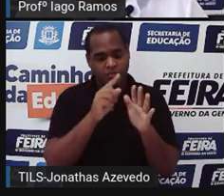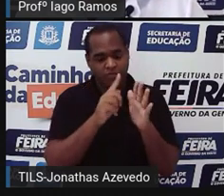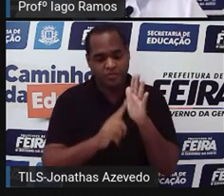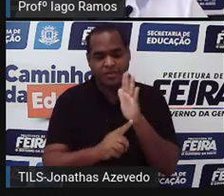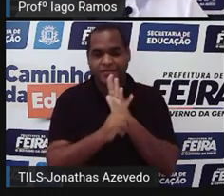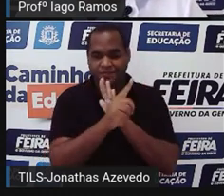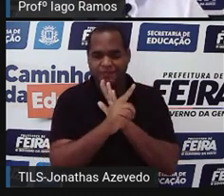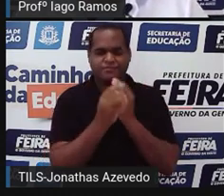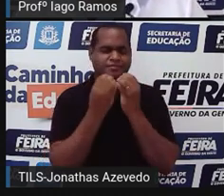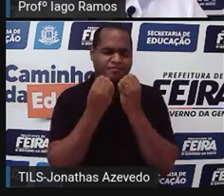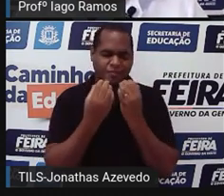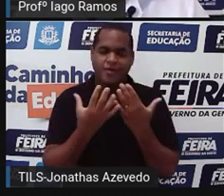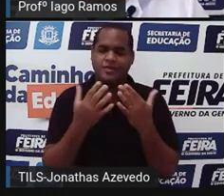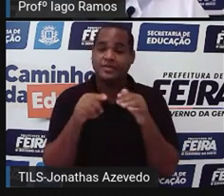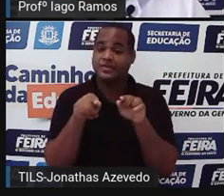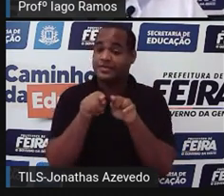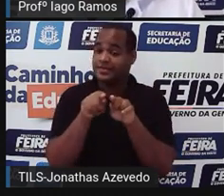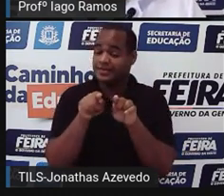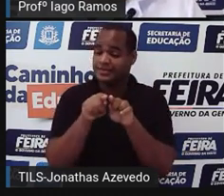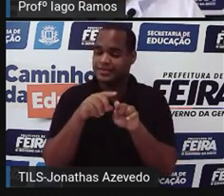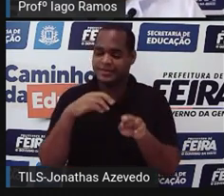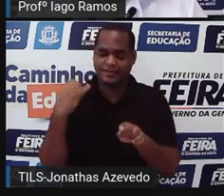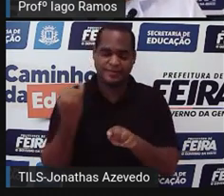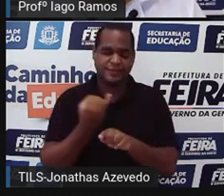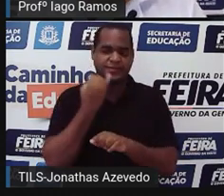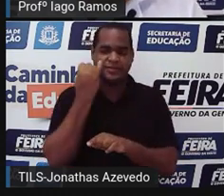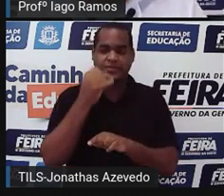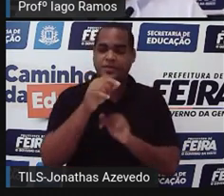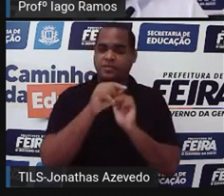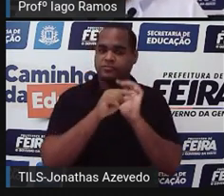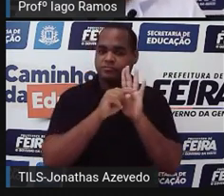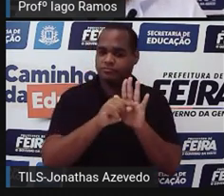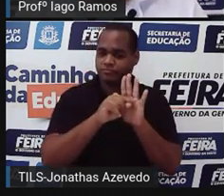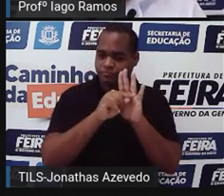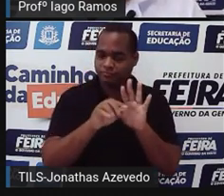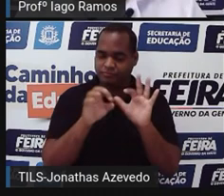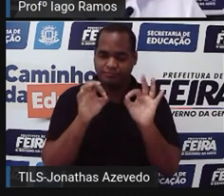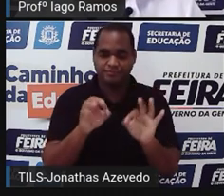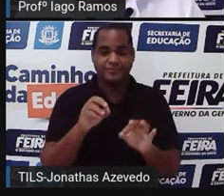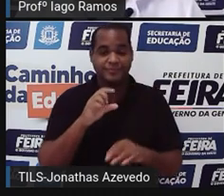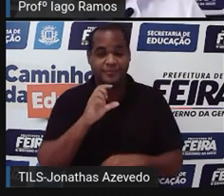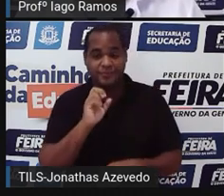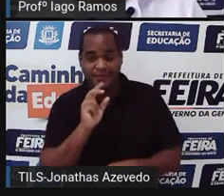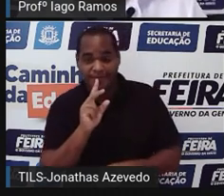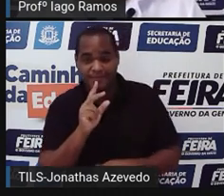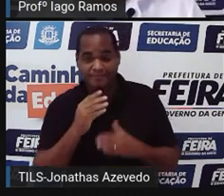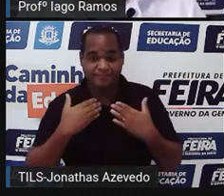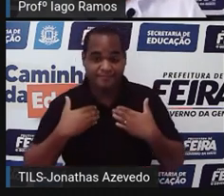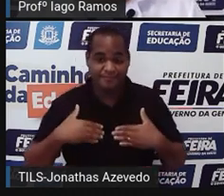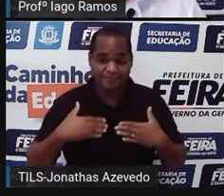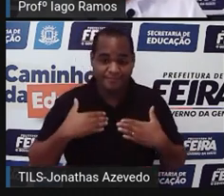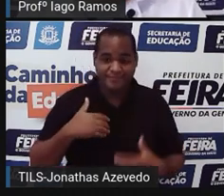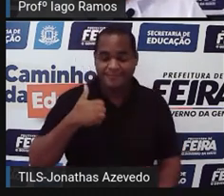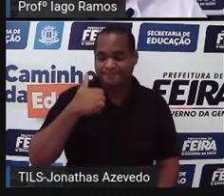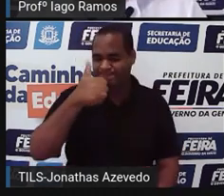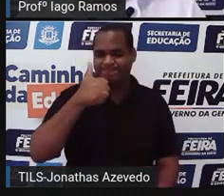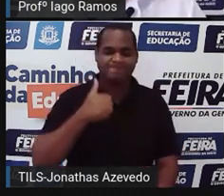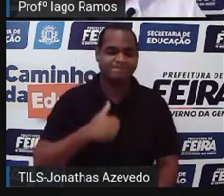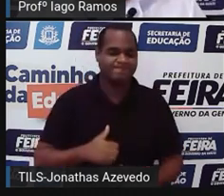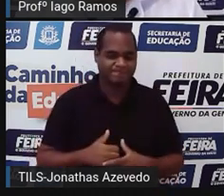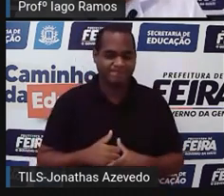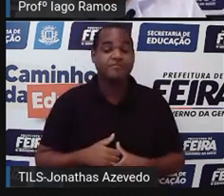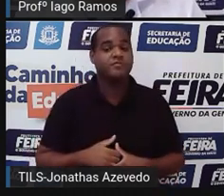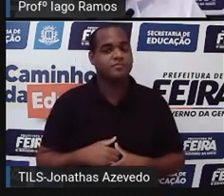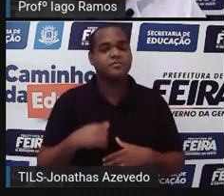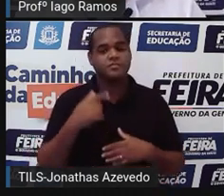que é uma parte muito, muito, muito importante, certo? Tranquilo, bacana. Então,